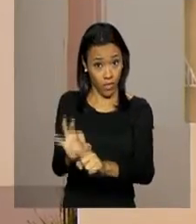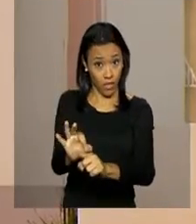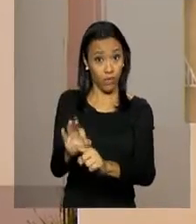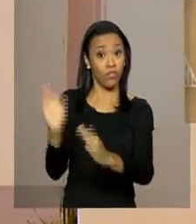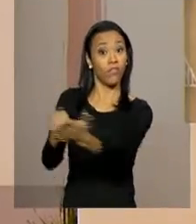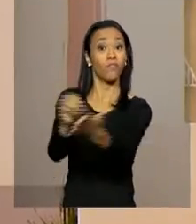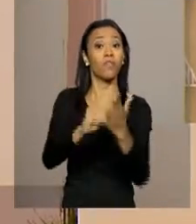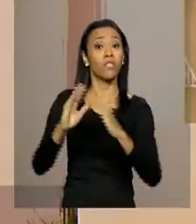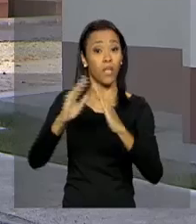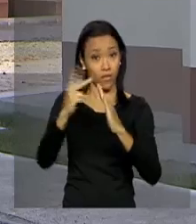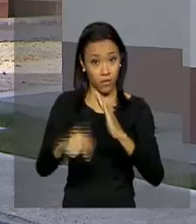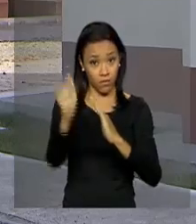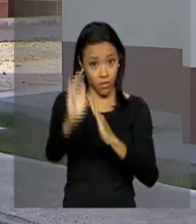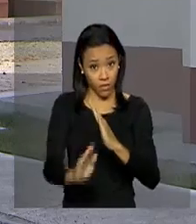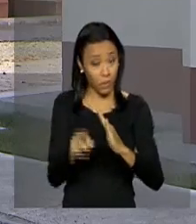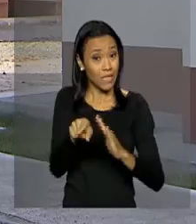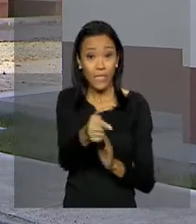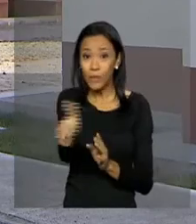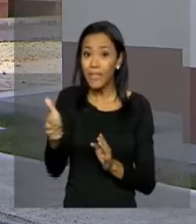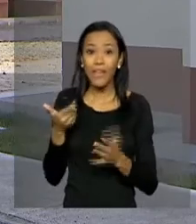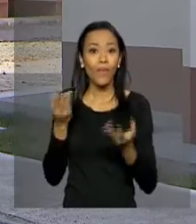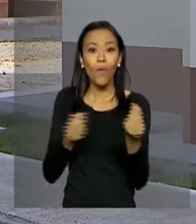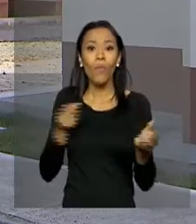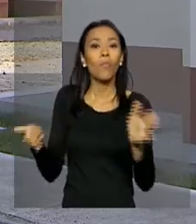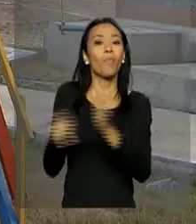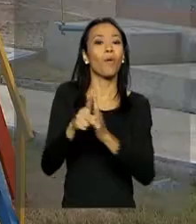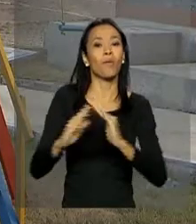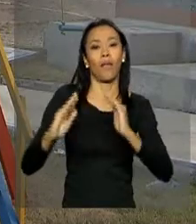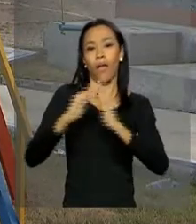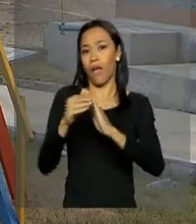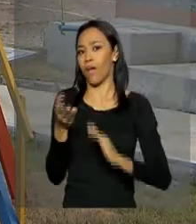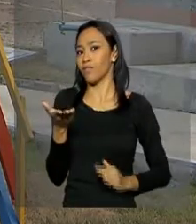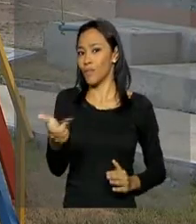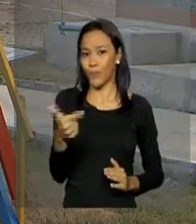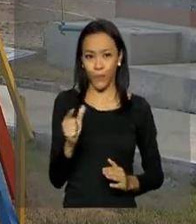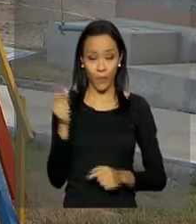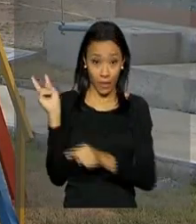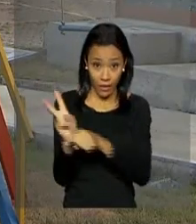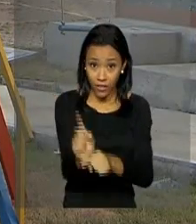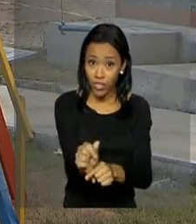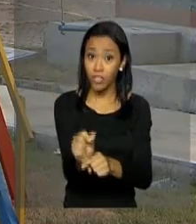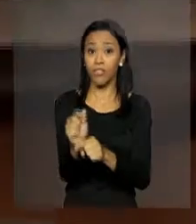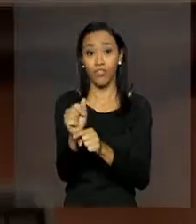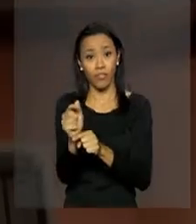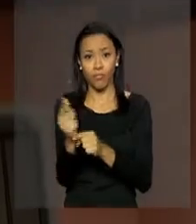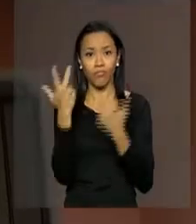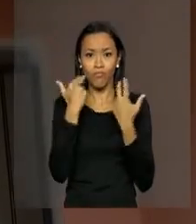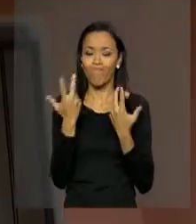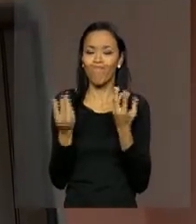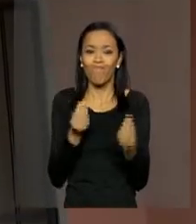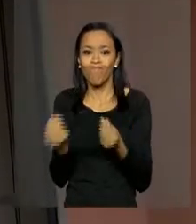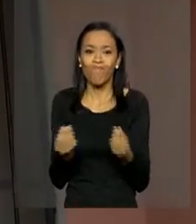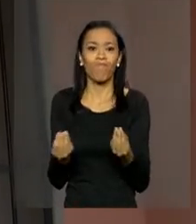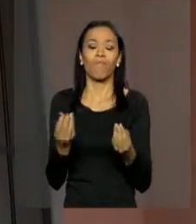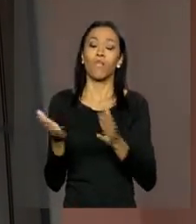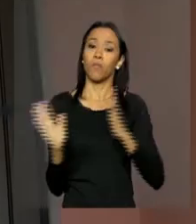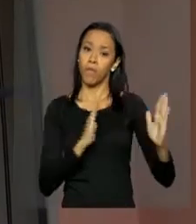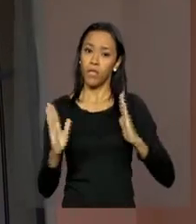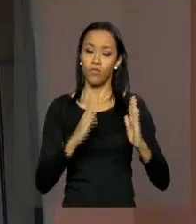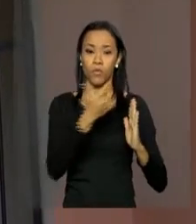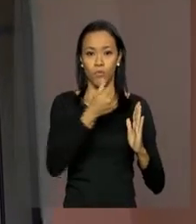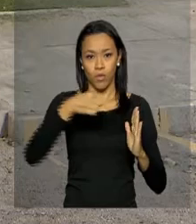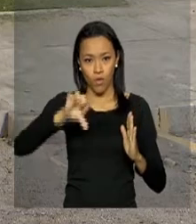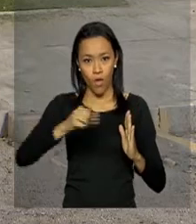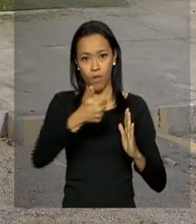habitacional do país e não tem acesso à moradia digna com financiamentos convencionais. Entre 2009 e